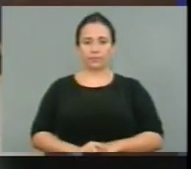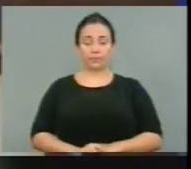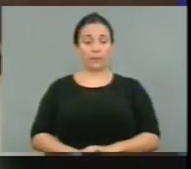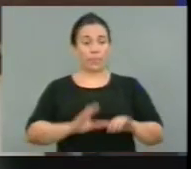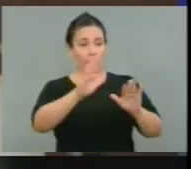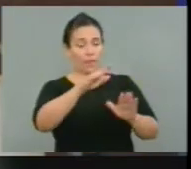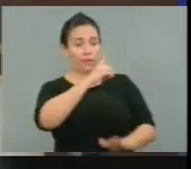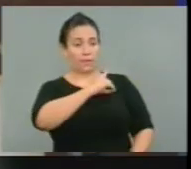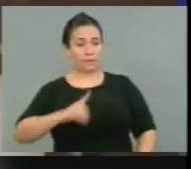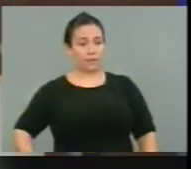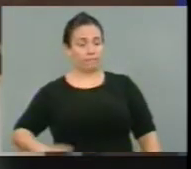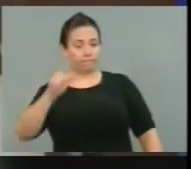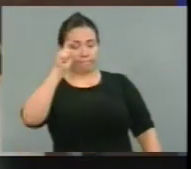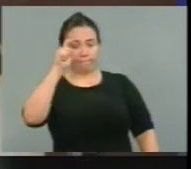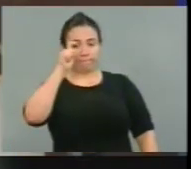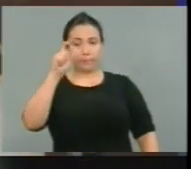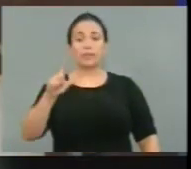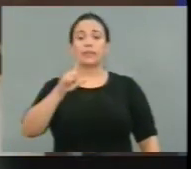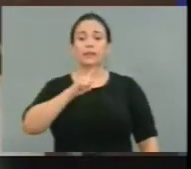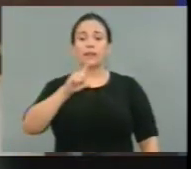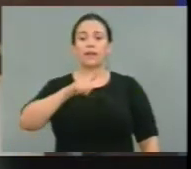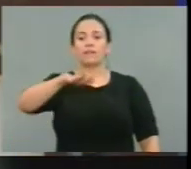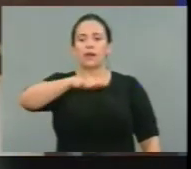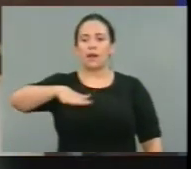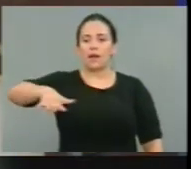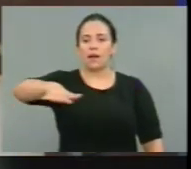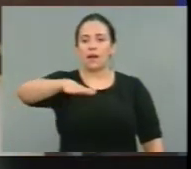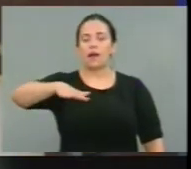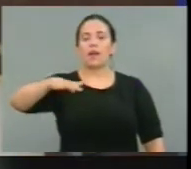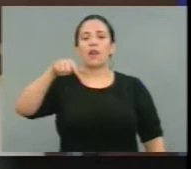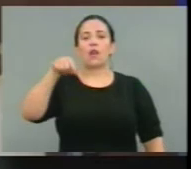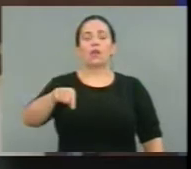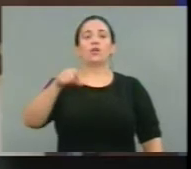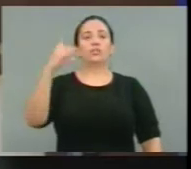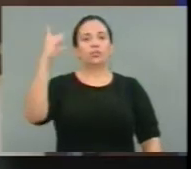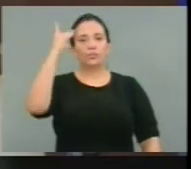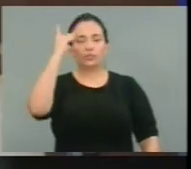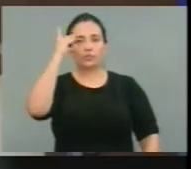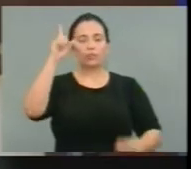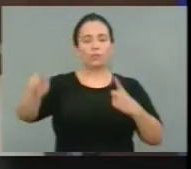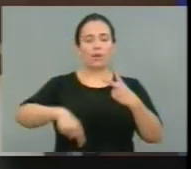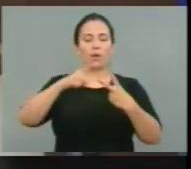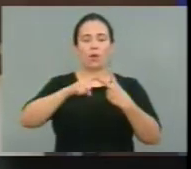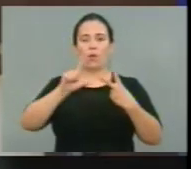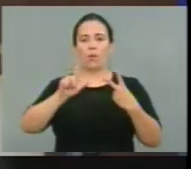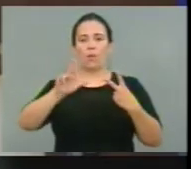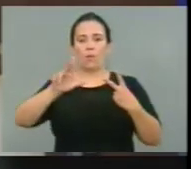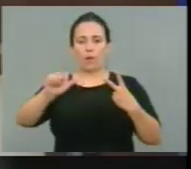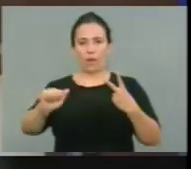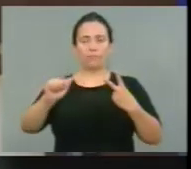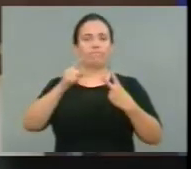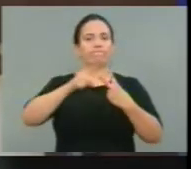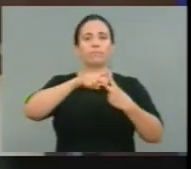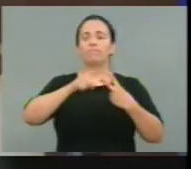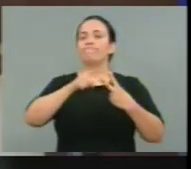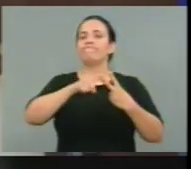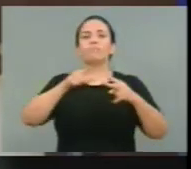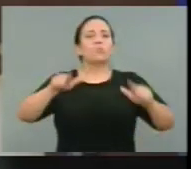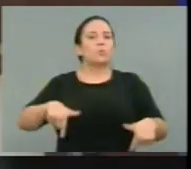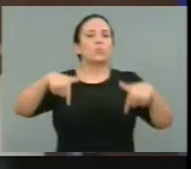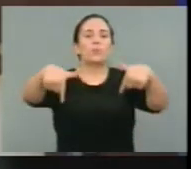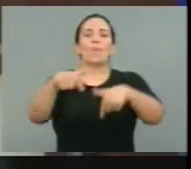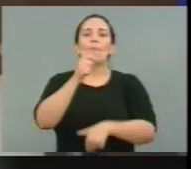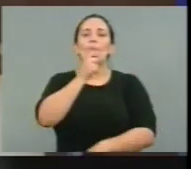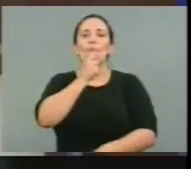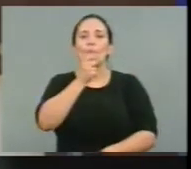uma área em que os governos Lula e Dilma não souberam enfrentar com